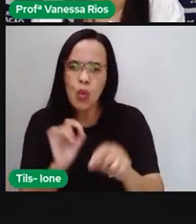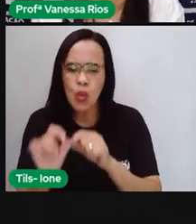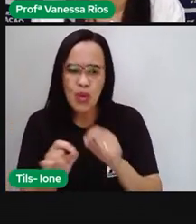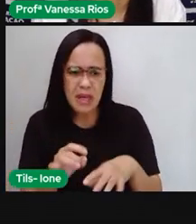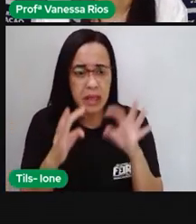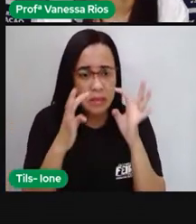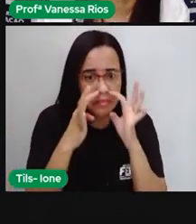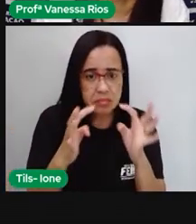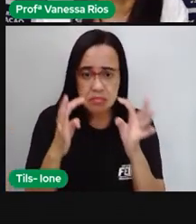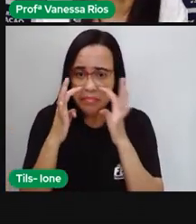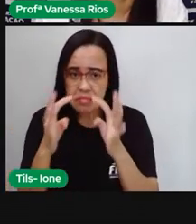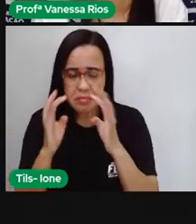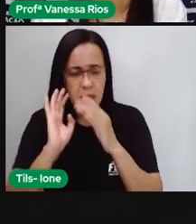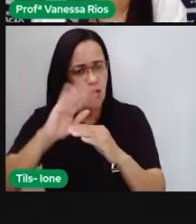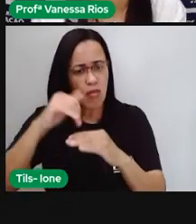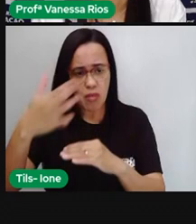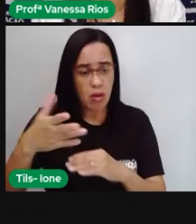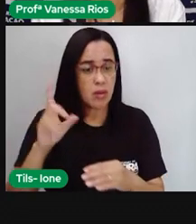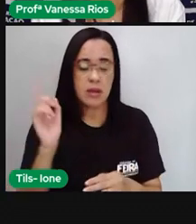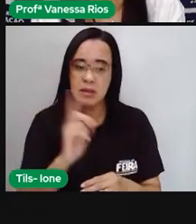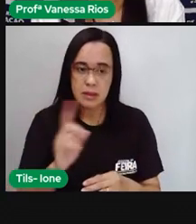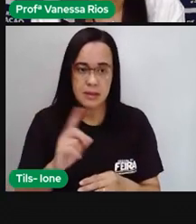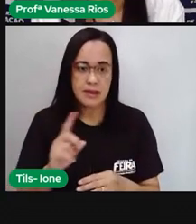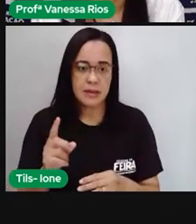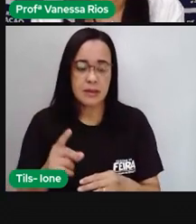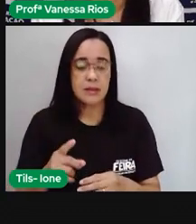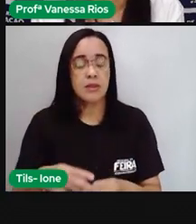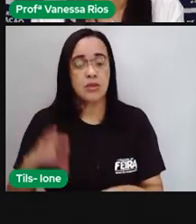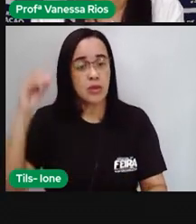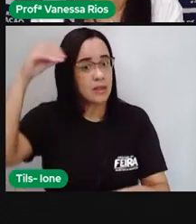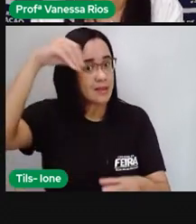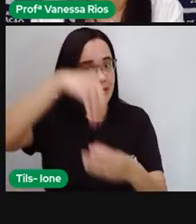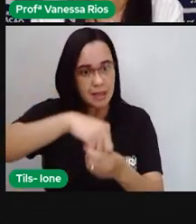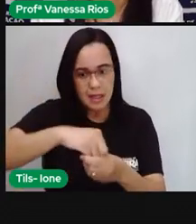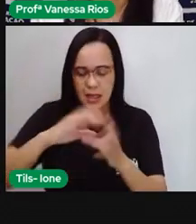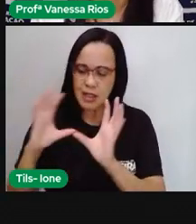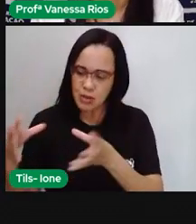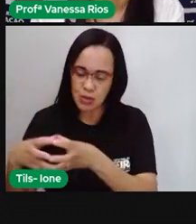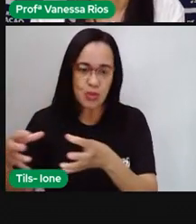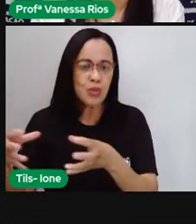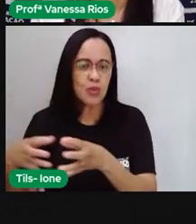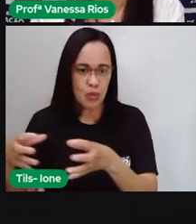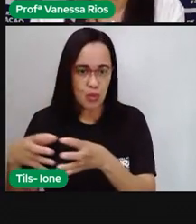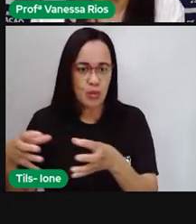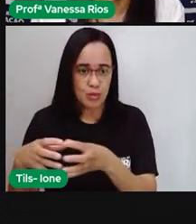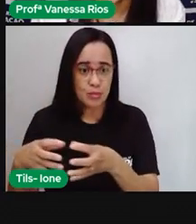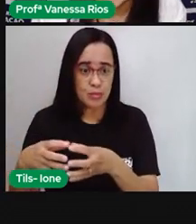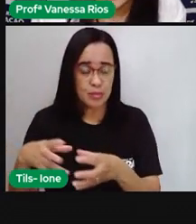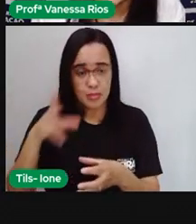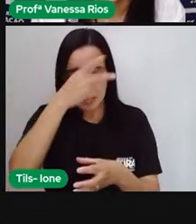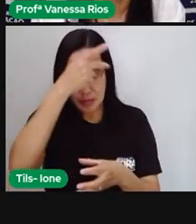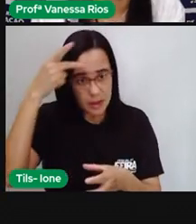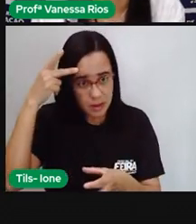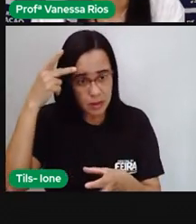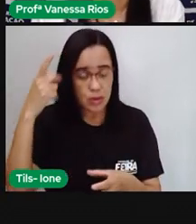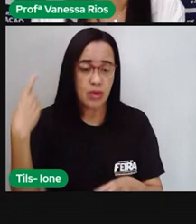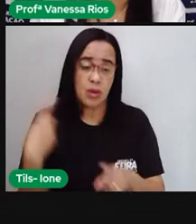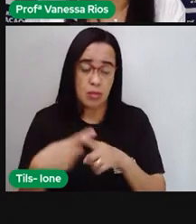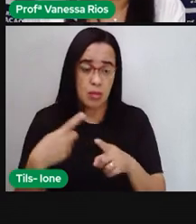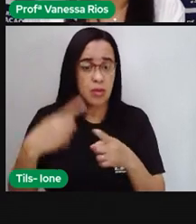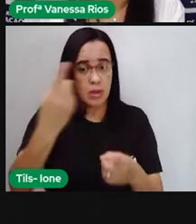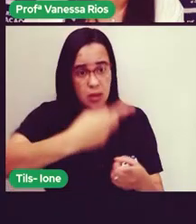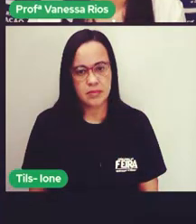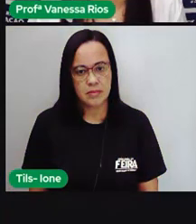Que está além da gente, mas algo que está fazendo parte aí do nosso cotidiano. Nós fazemos parte aí dessa